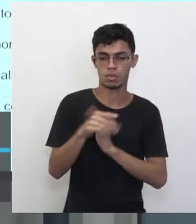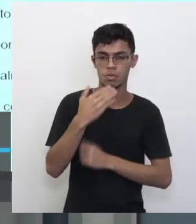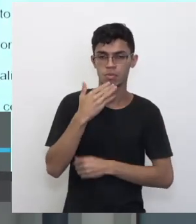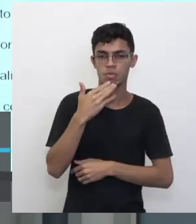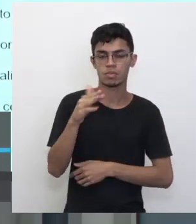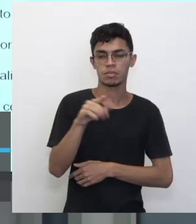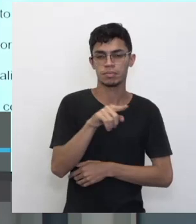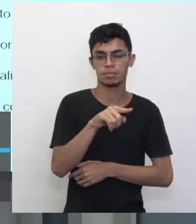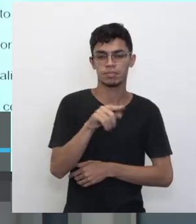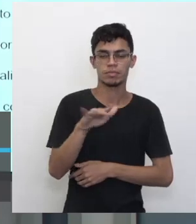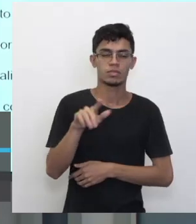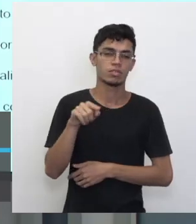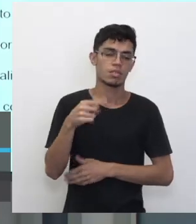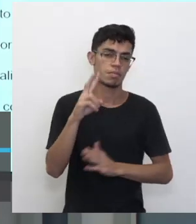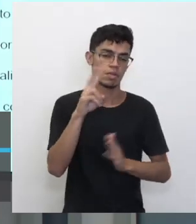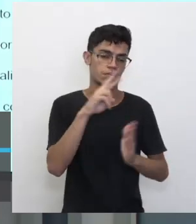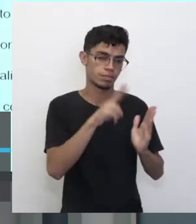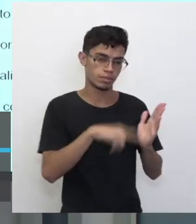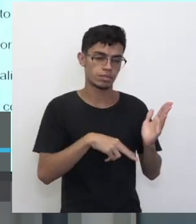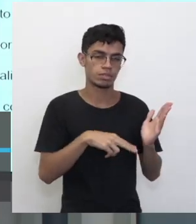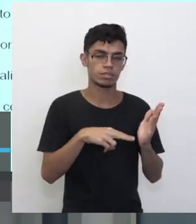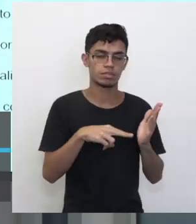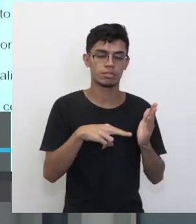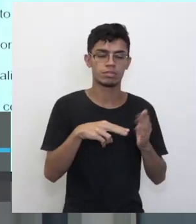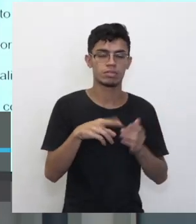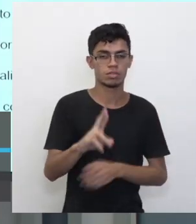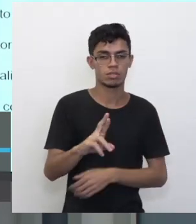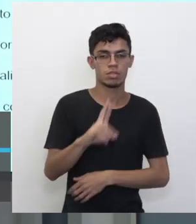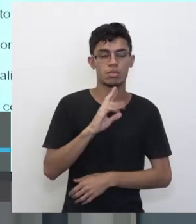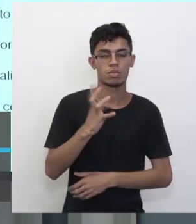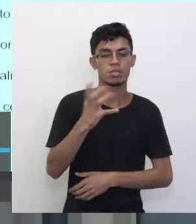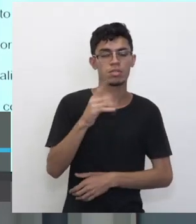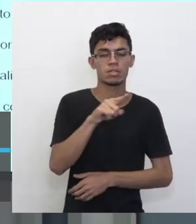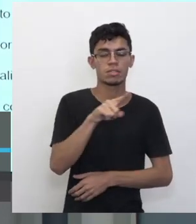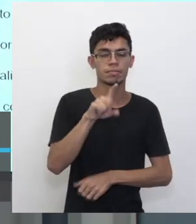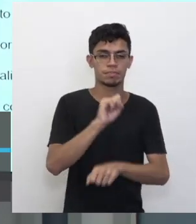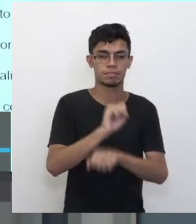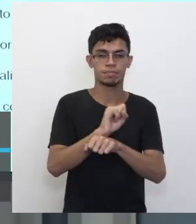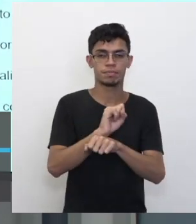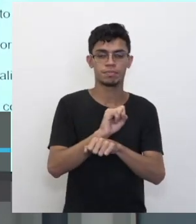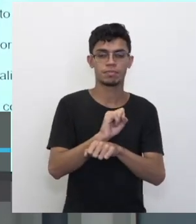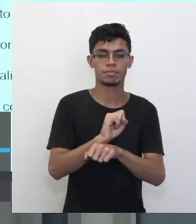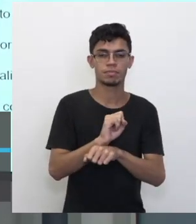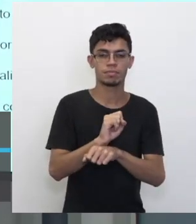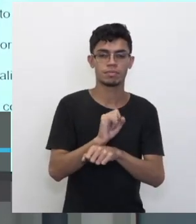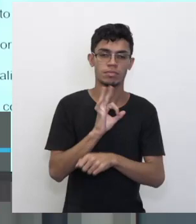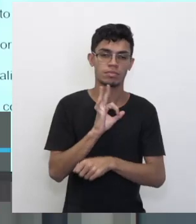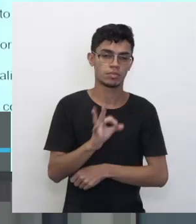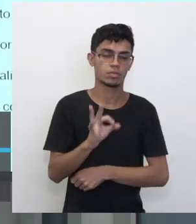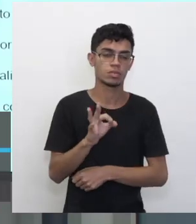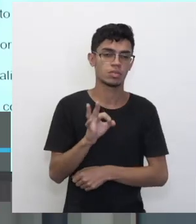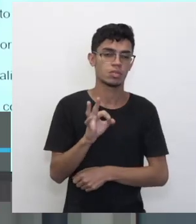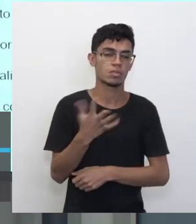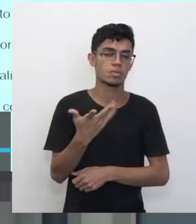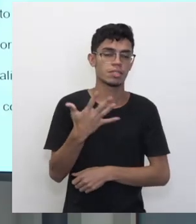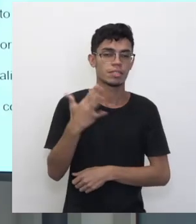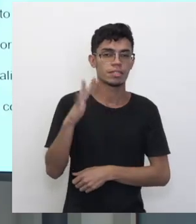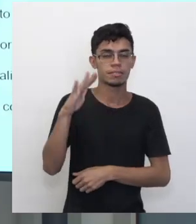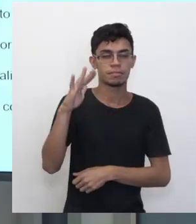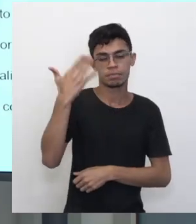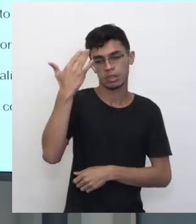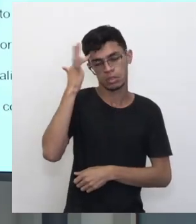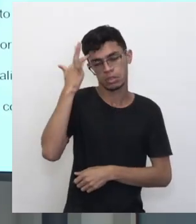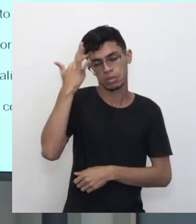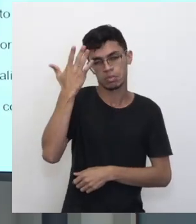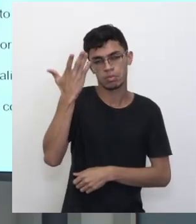vou pedir que você... Depois eu vou ler as questões, as alternativas. E vou querer que você dê uma pausa, tá certo? Para tentar responder. Tá bom?